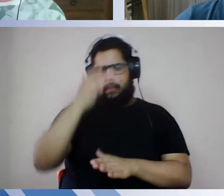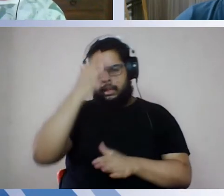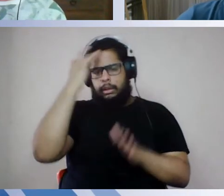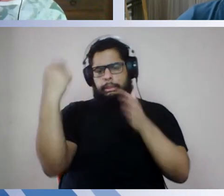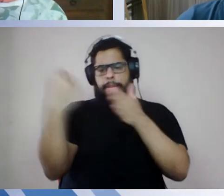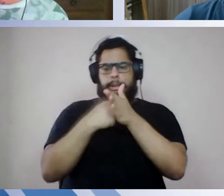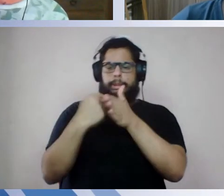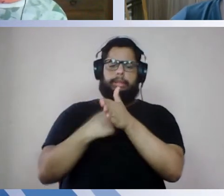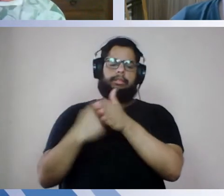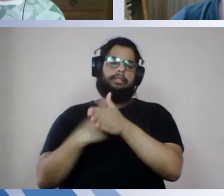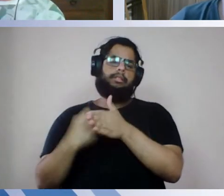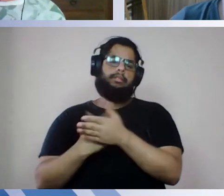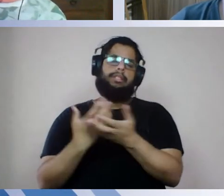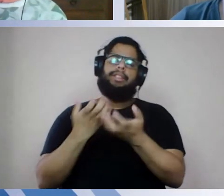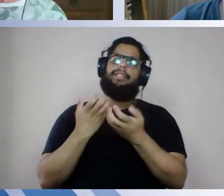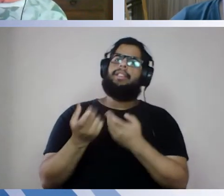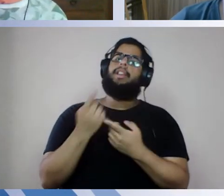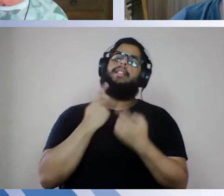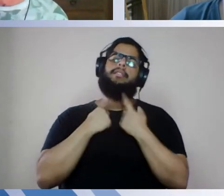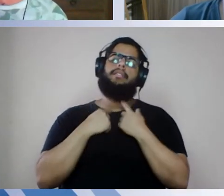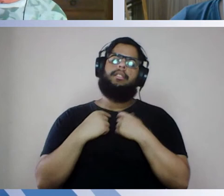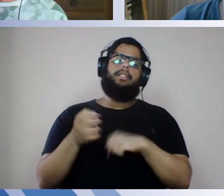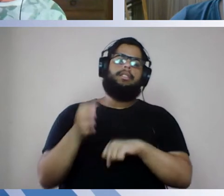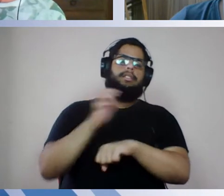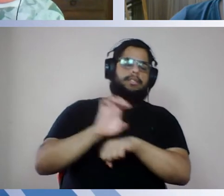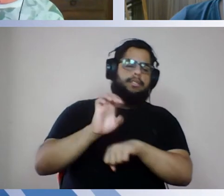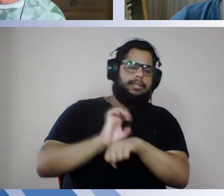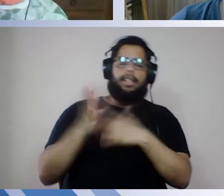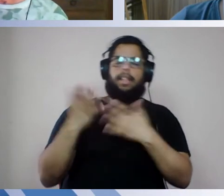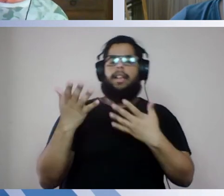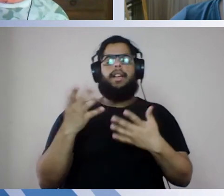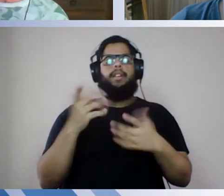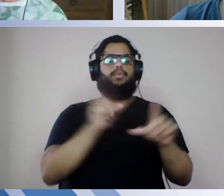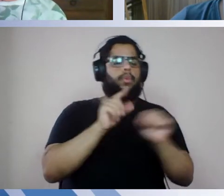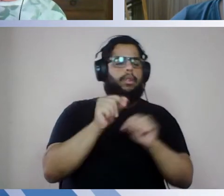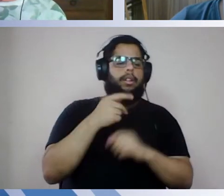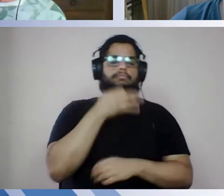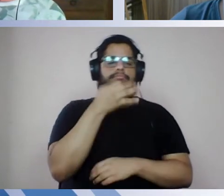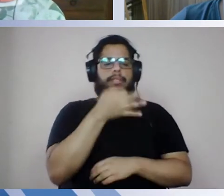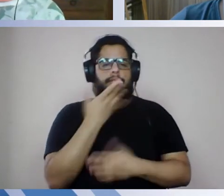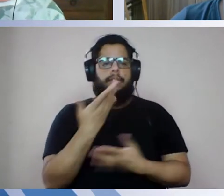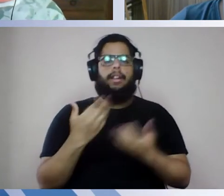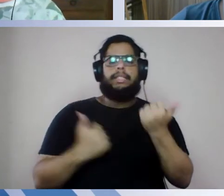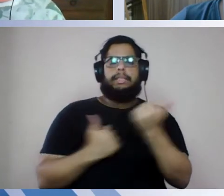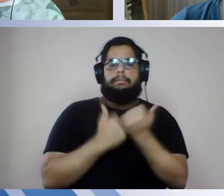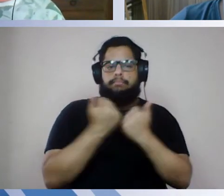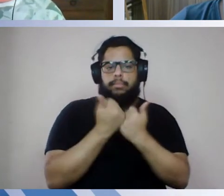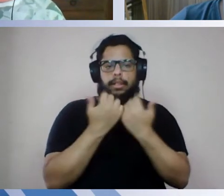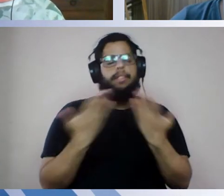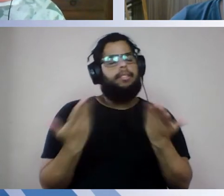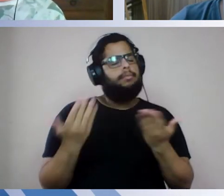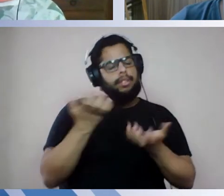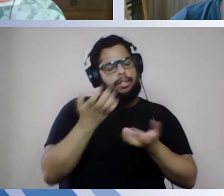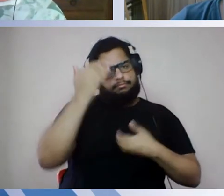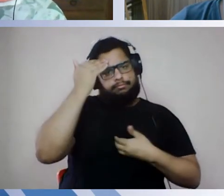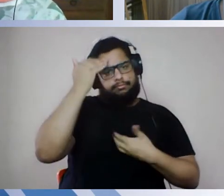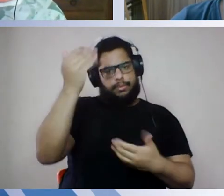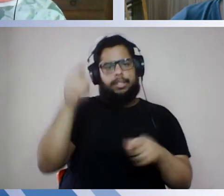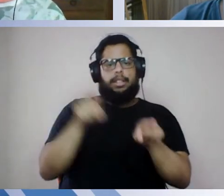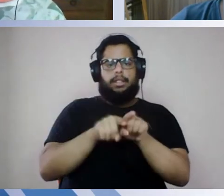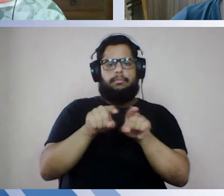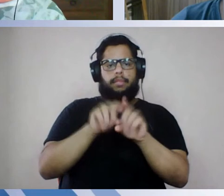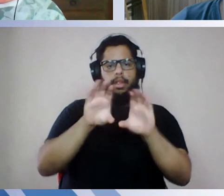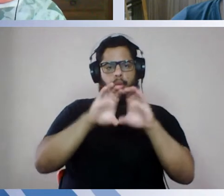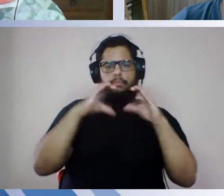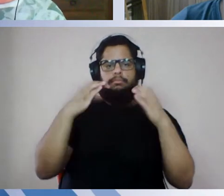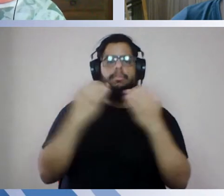apareceu, o desejo das pessoas de participar, de interferir nas decisões, de colaborar, e eu quero, inclusive, agradecer muito a toda a comunidade